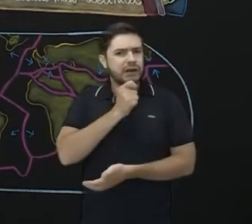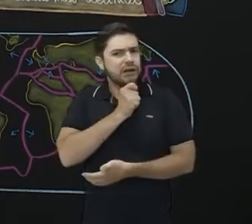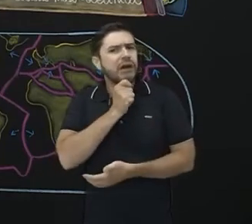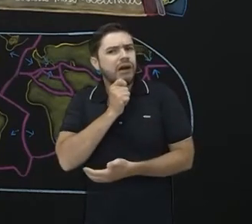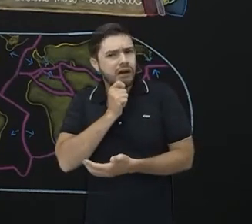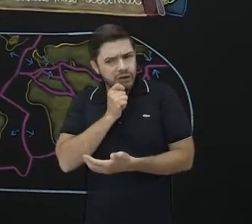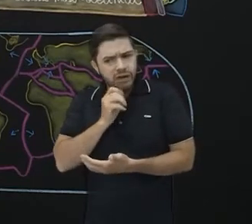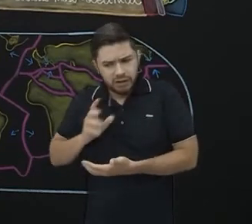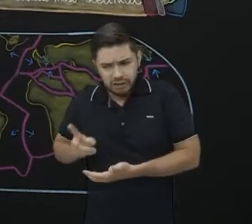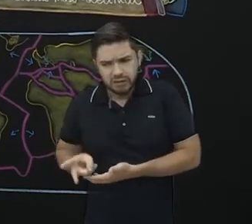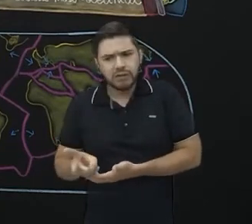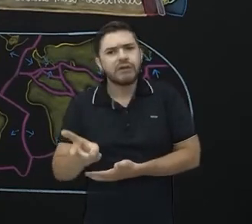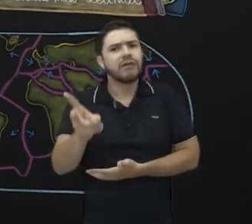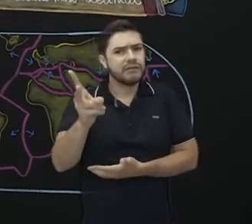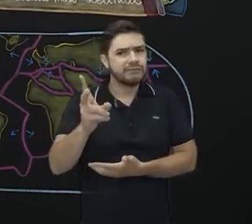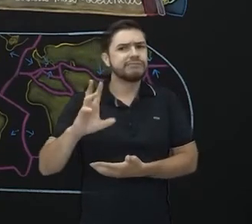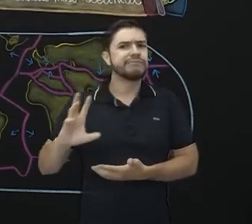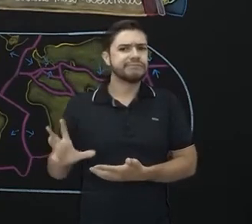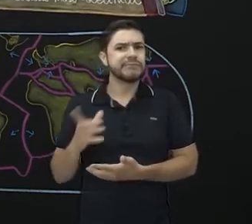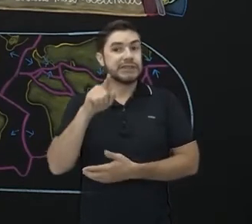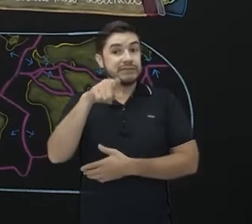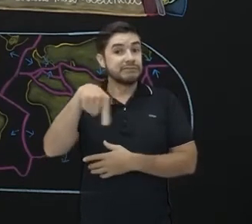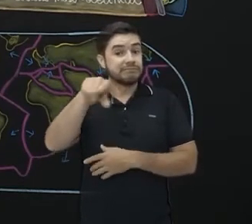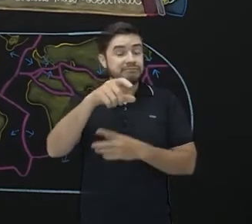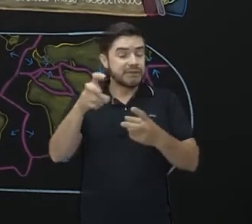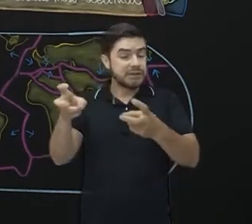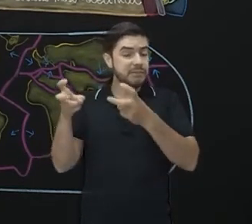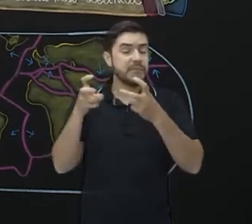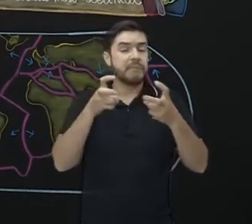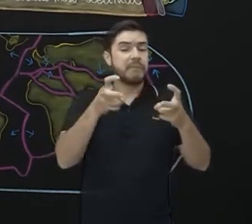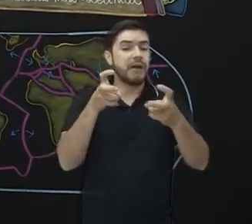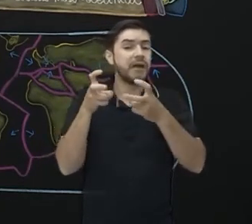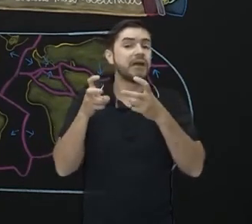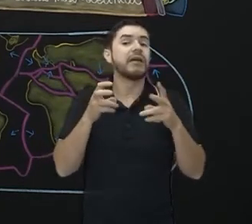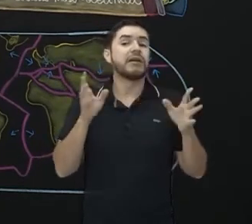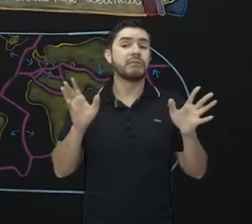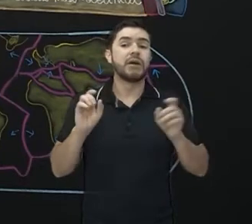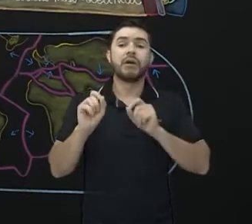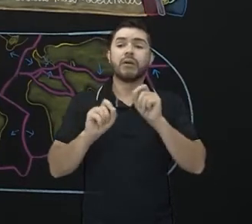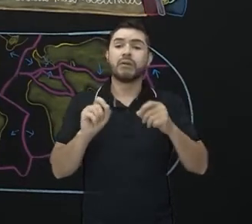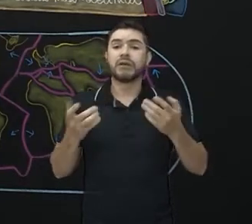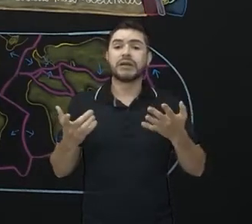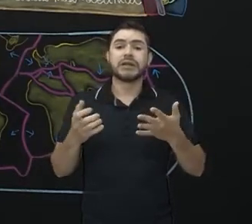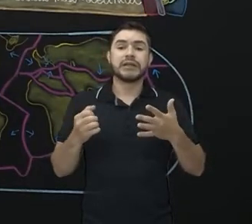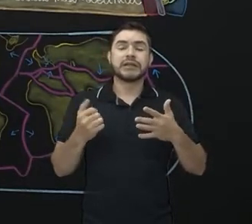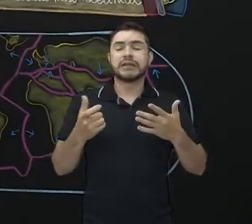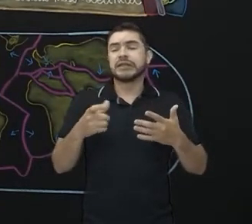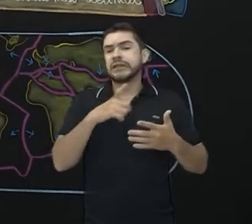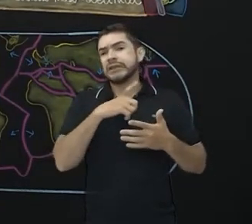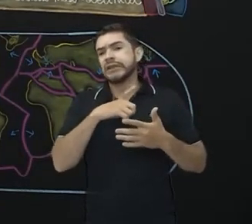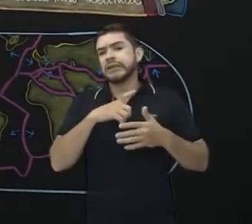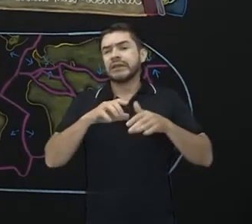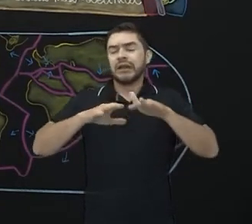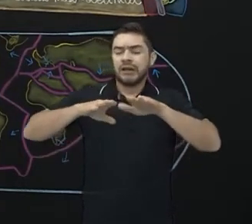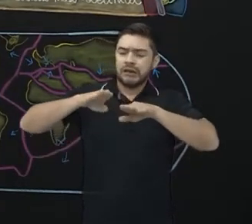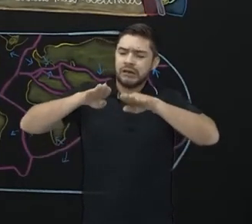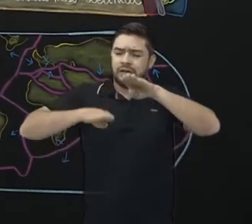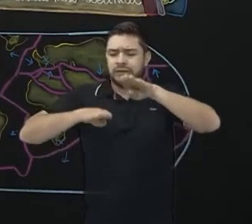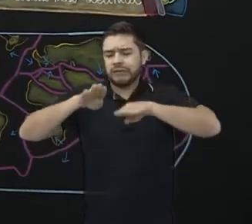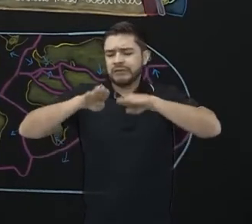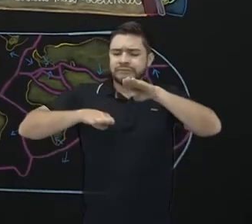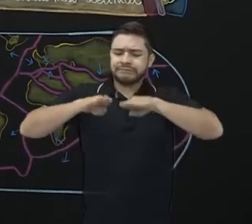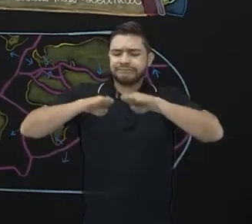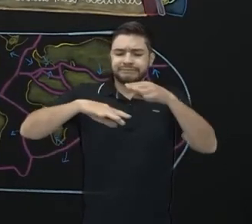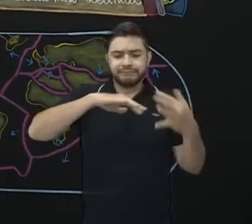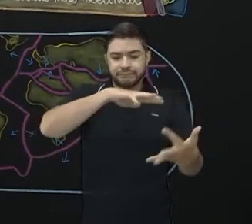acontecendo o tempo inteiro. Se vocês perceberem, existem diversas áreas de instabilidade tectônica